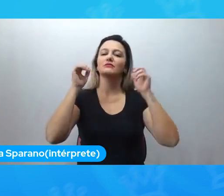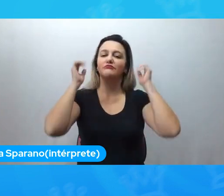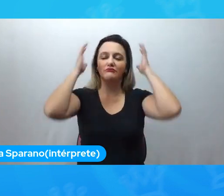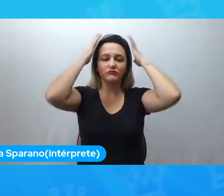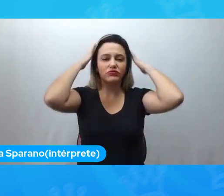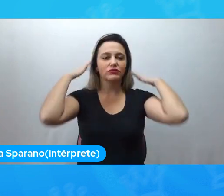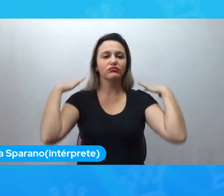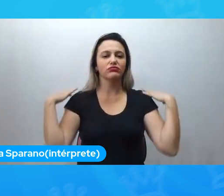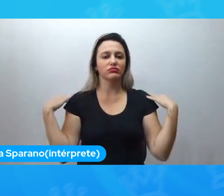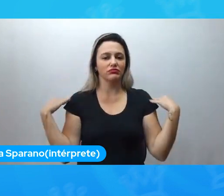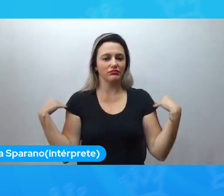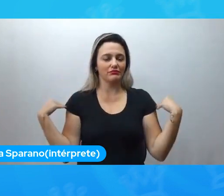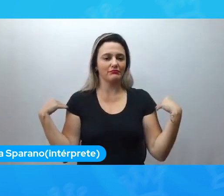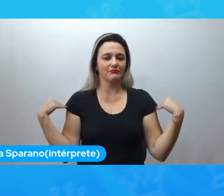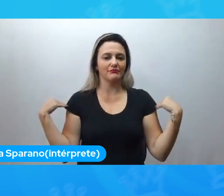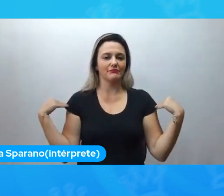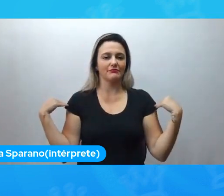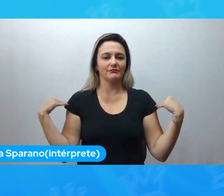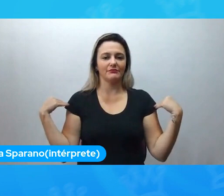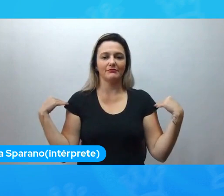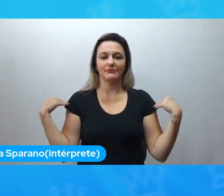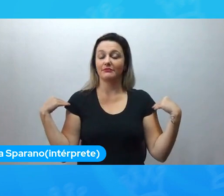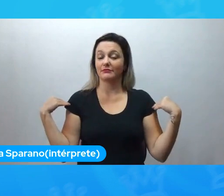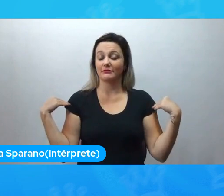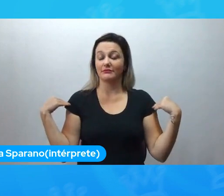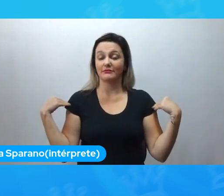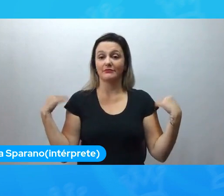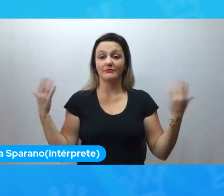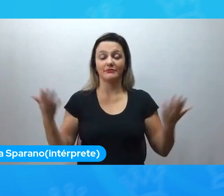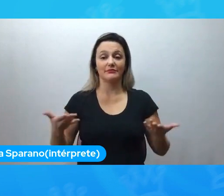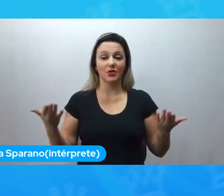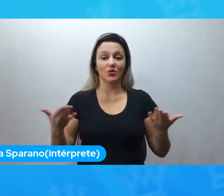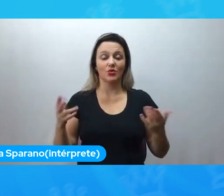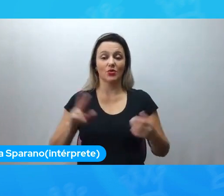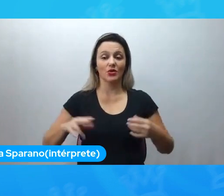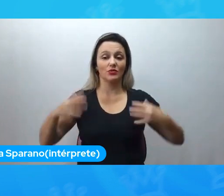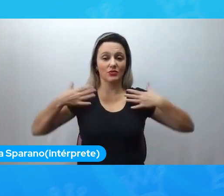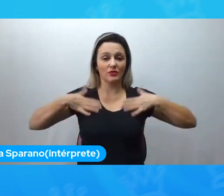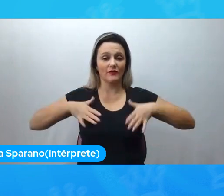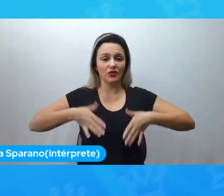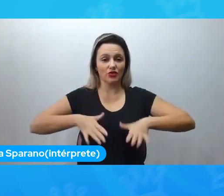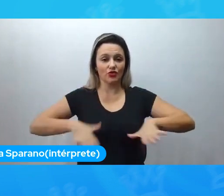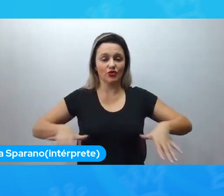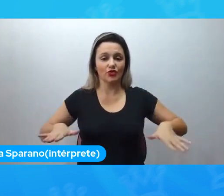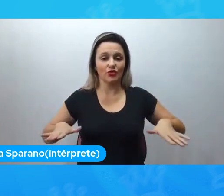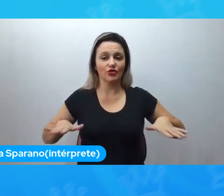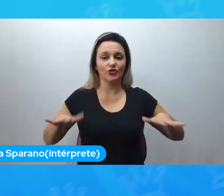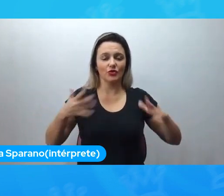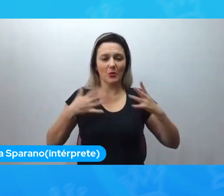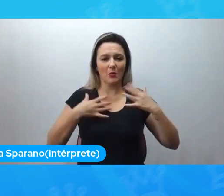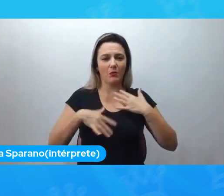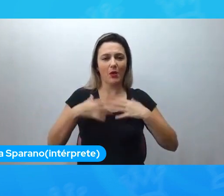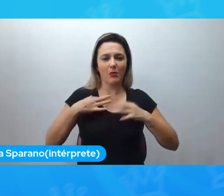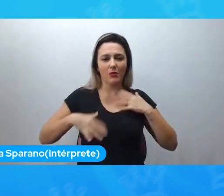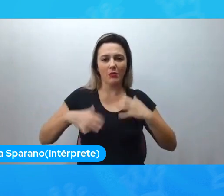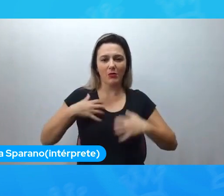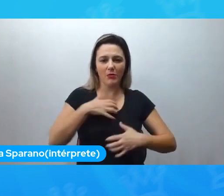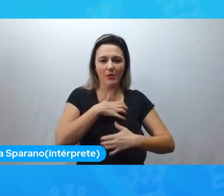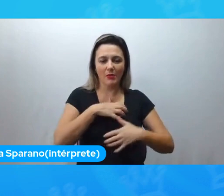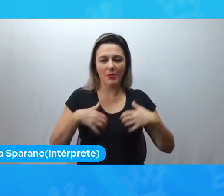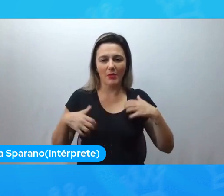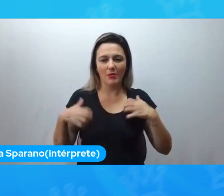aos ombros. No momento, tô usando vestido estampado na cor azul escura,